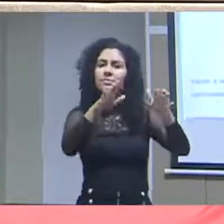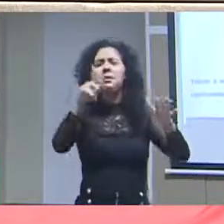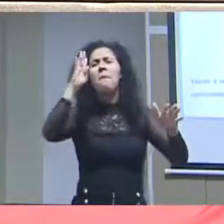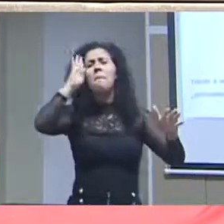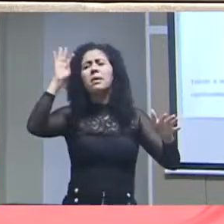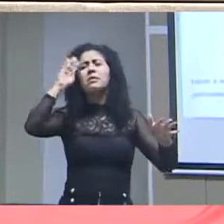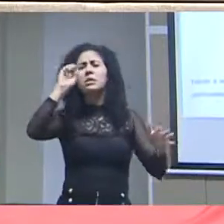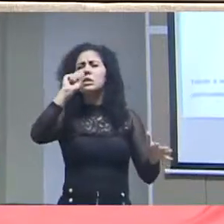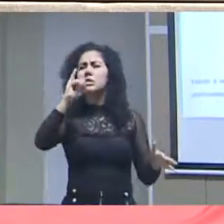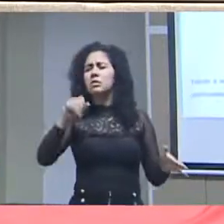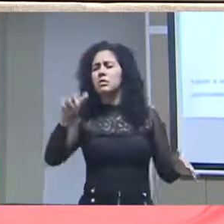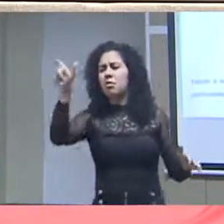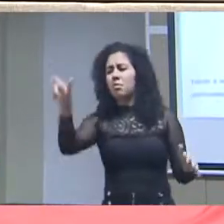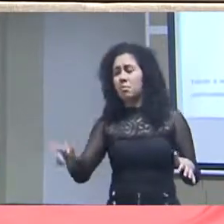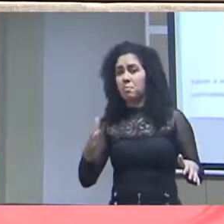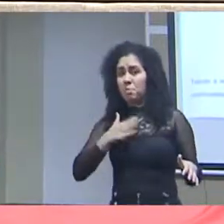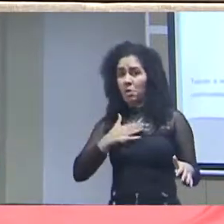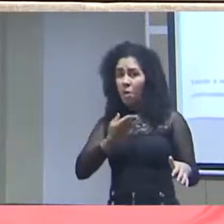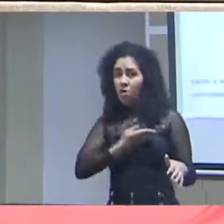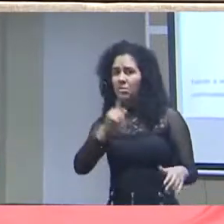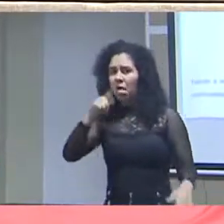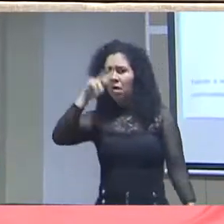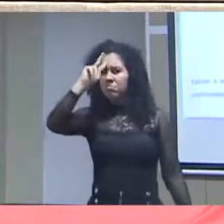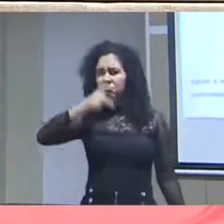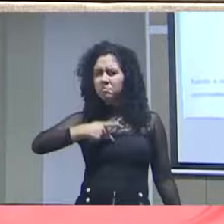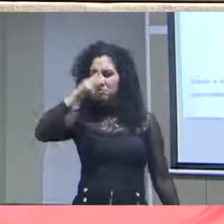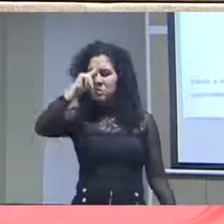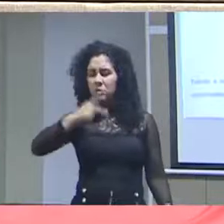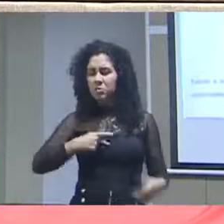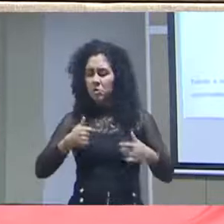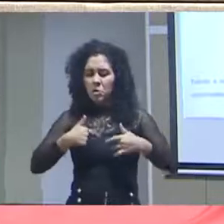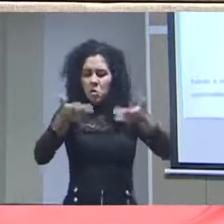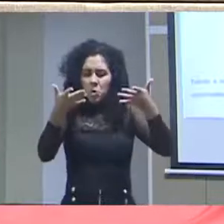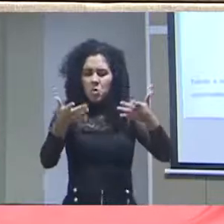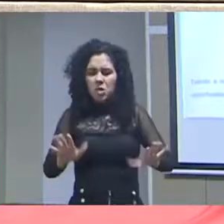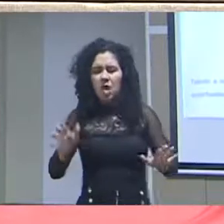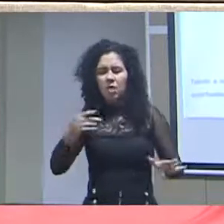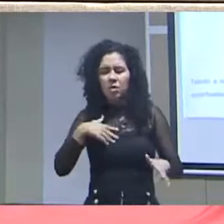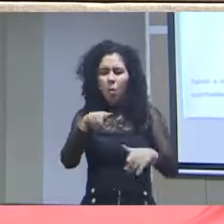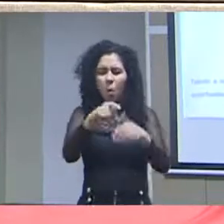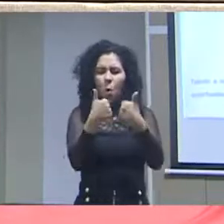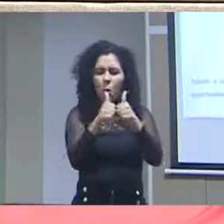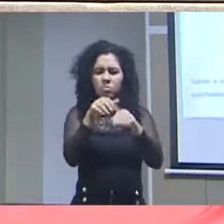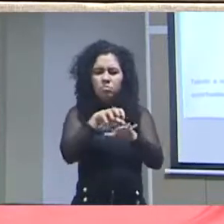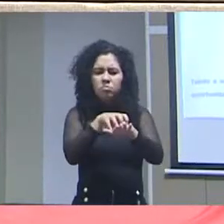egoísta e ele fale assim, não, mas naquela hora eu não quero encher o meu ônibus.